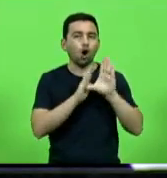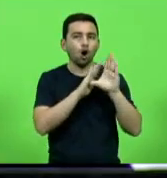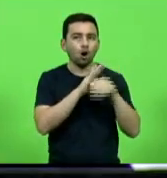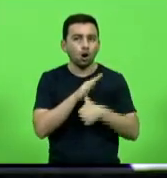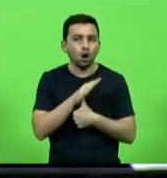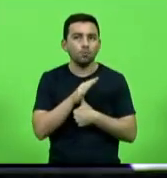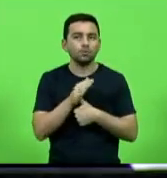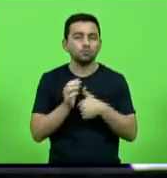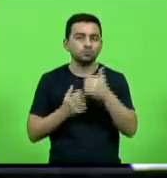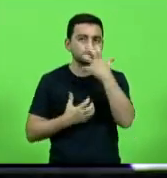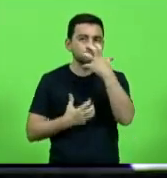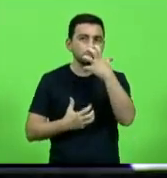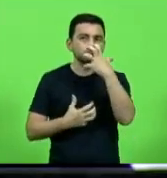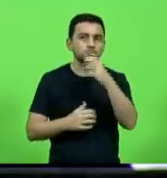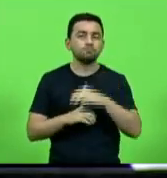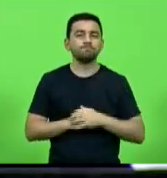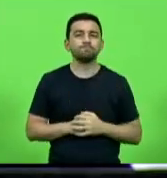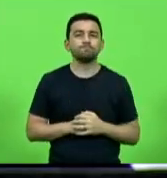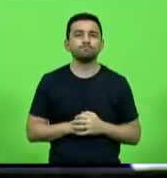respiradores.